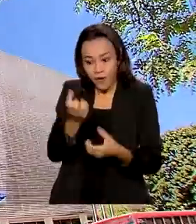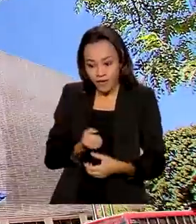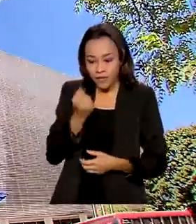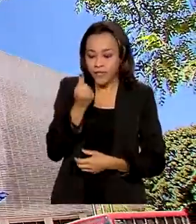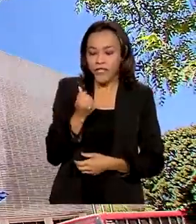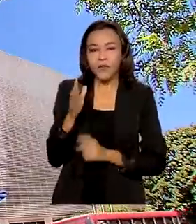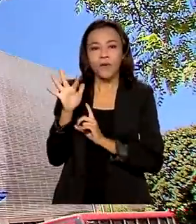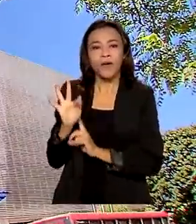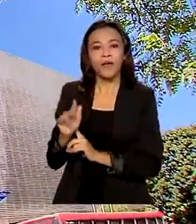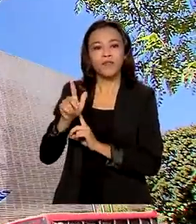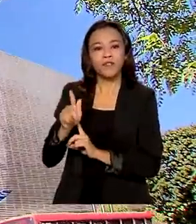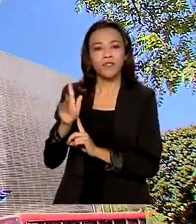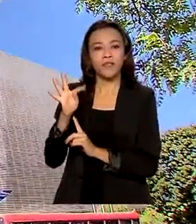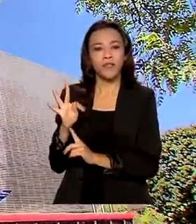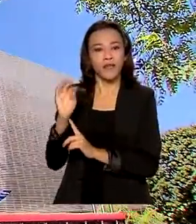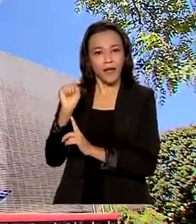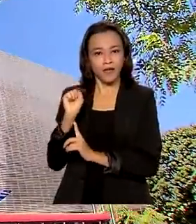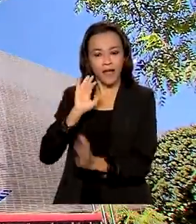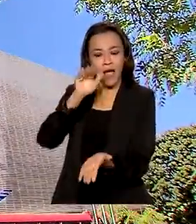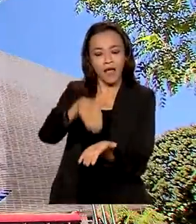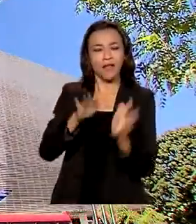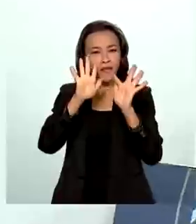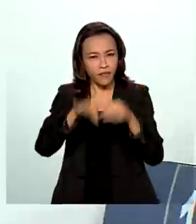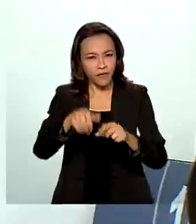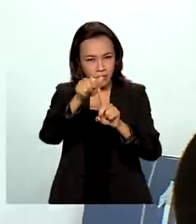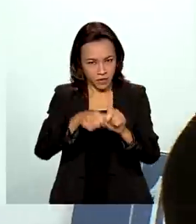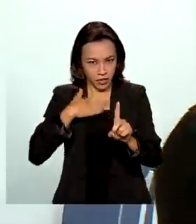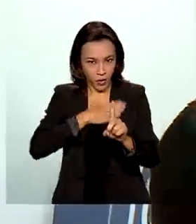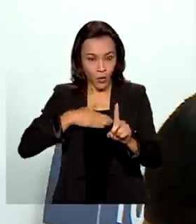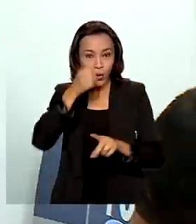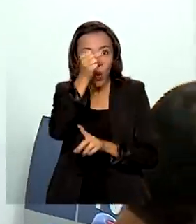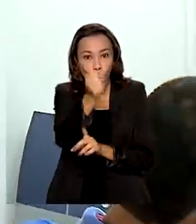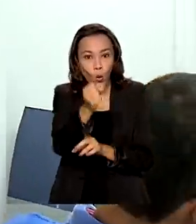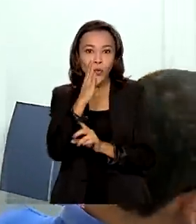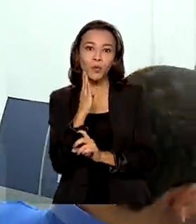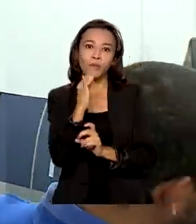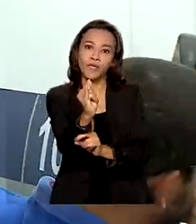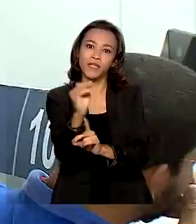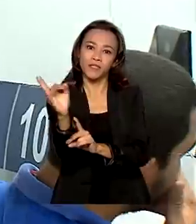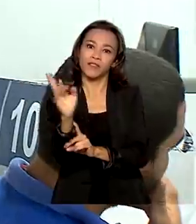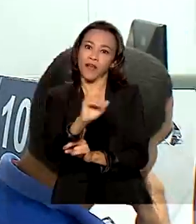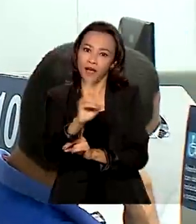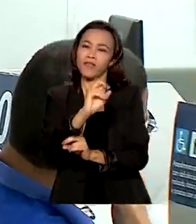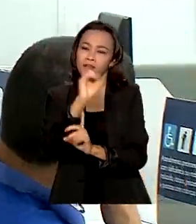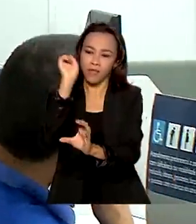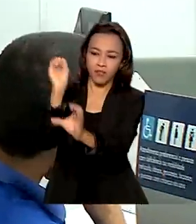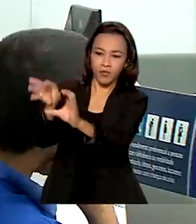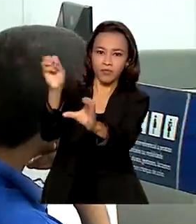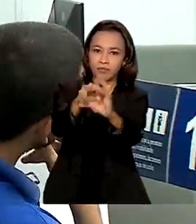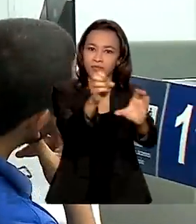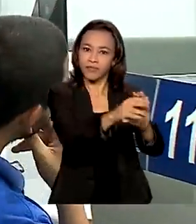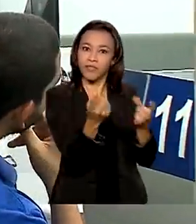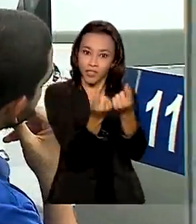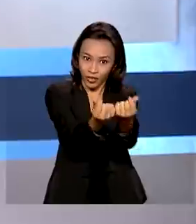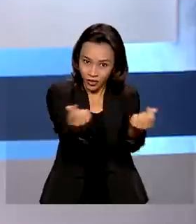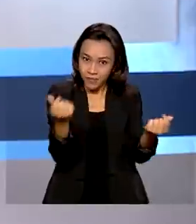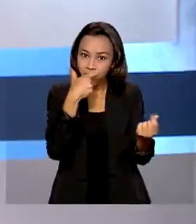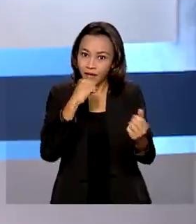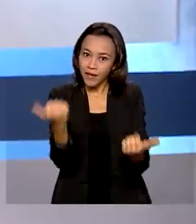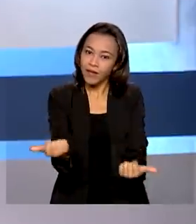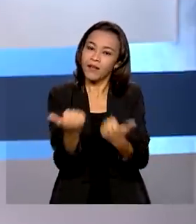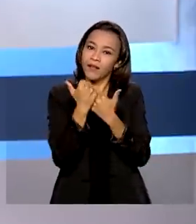lucros do FGTS. Até o final de agosto, 8 bilhões de reais vão ser creditados nas contas de quem contribui.